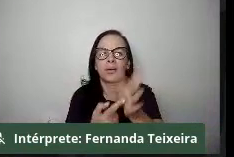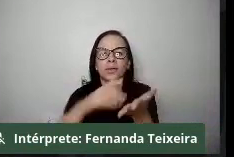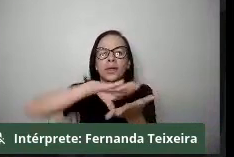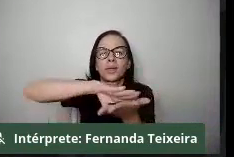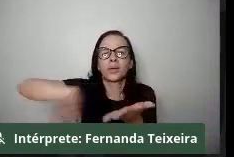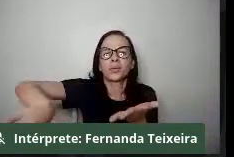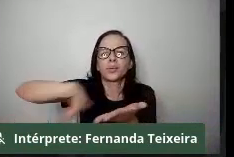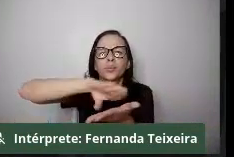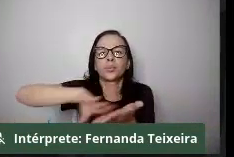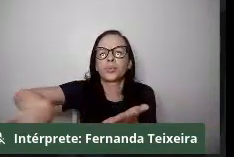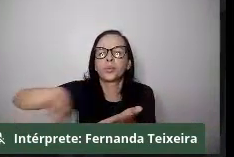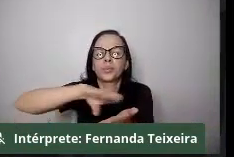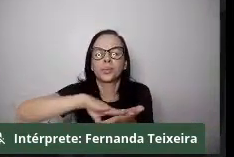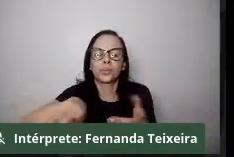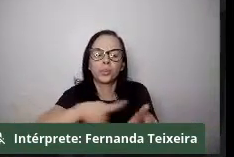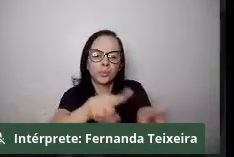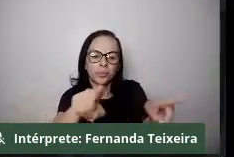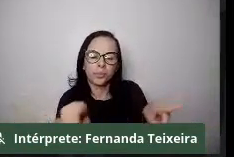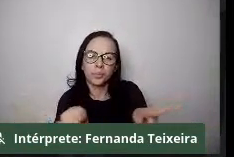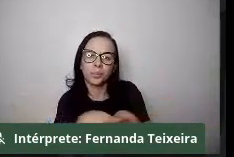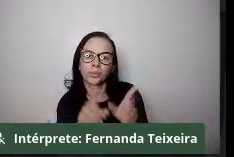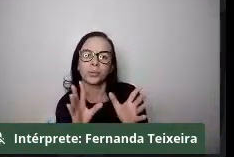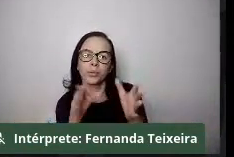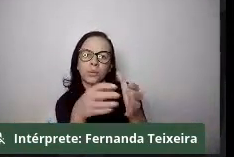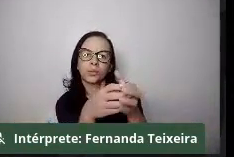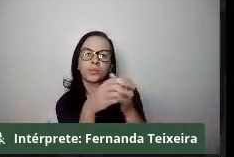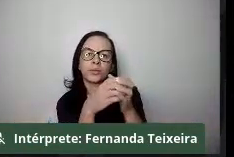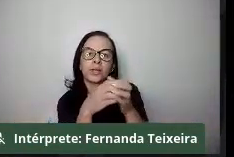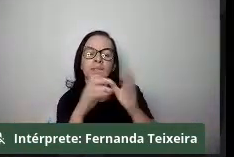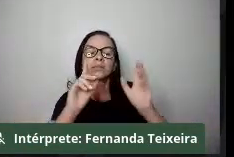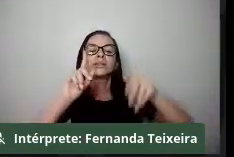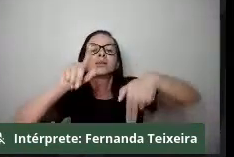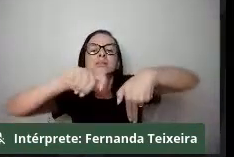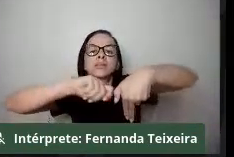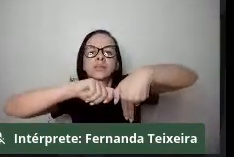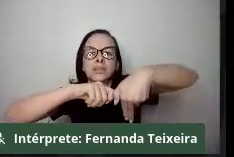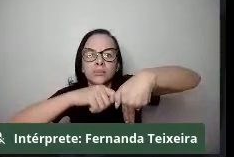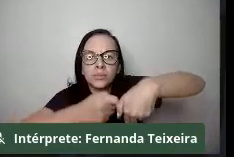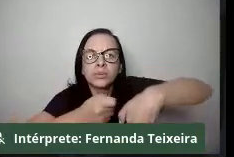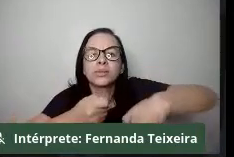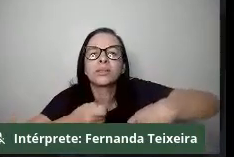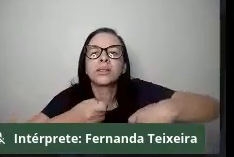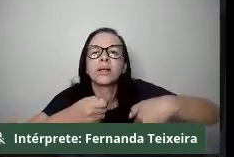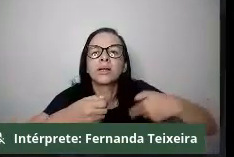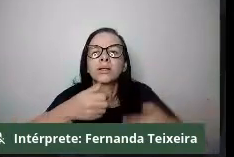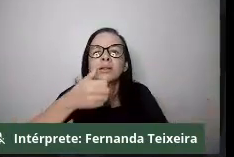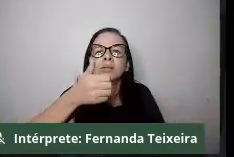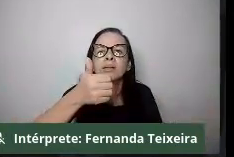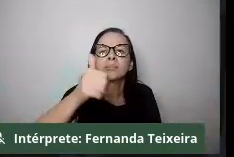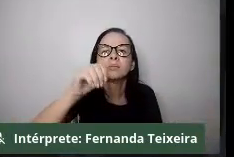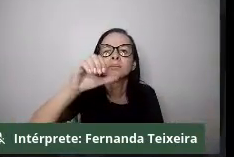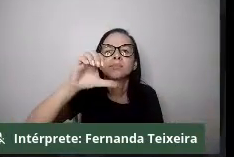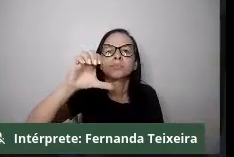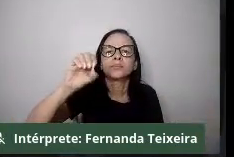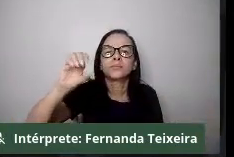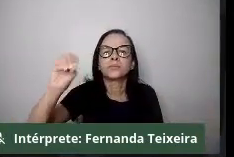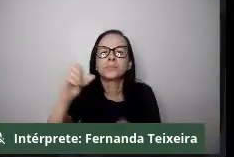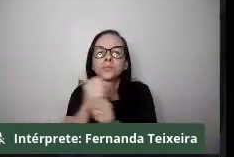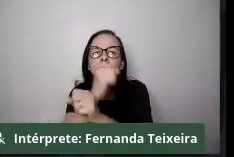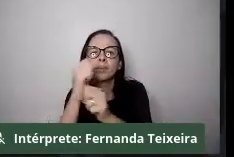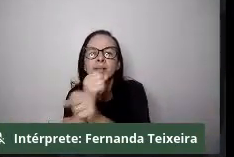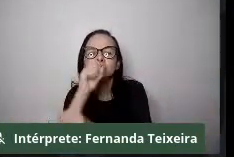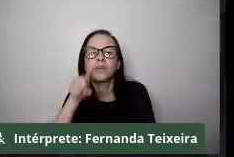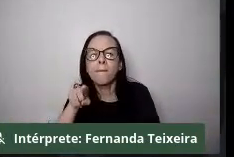comunidades como um todo, entre elas as comunidades quilombolas. em 10 anos, mil comunidades quilombolas sofreram